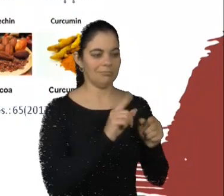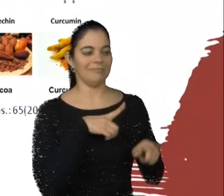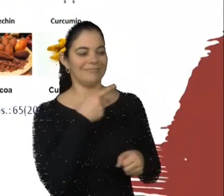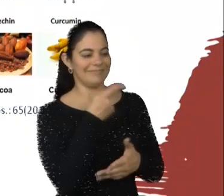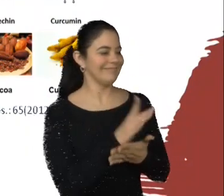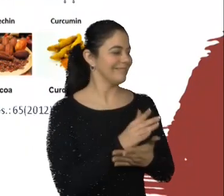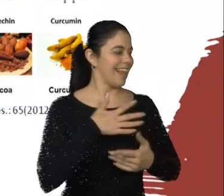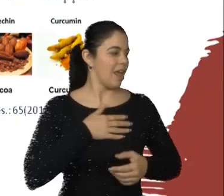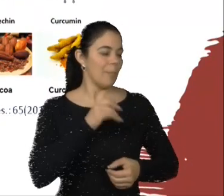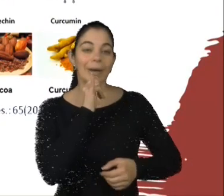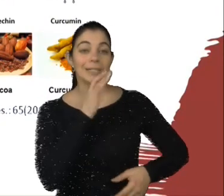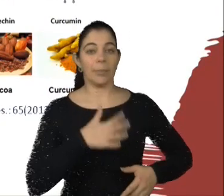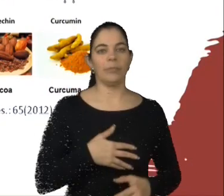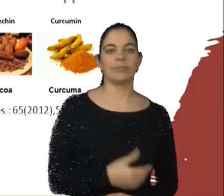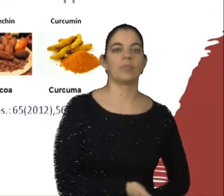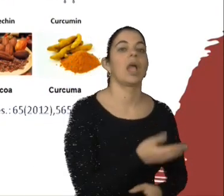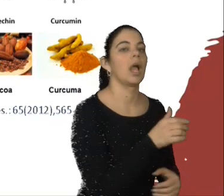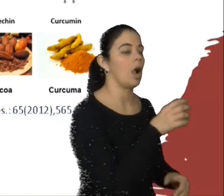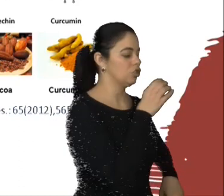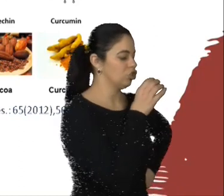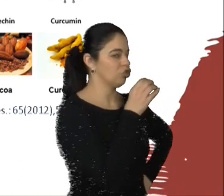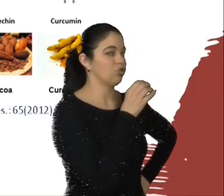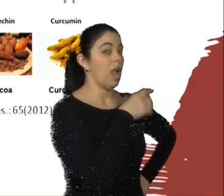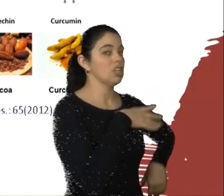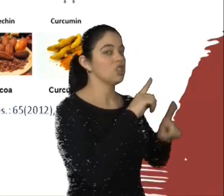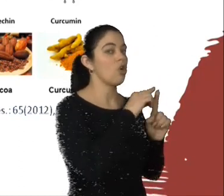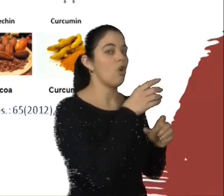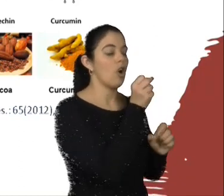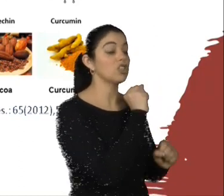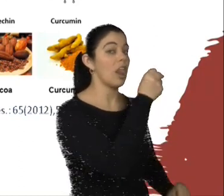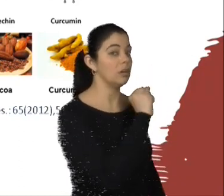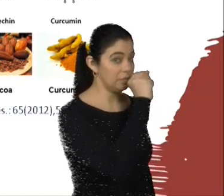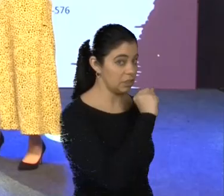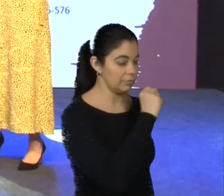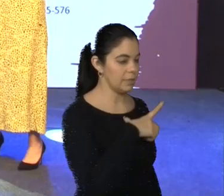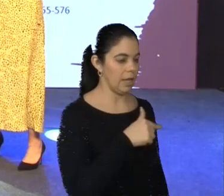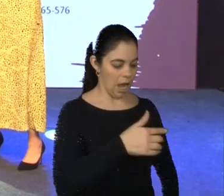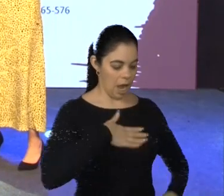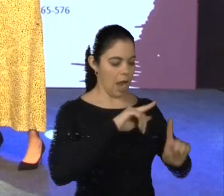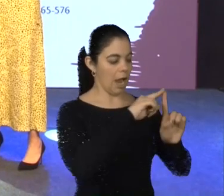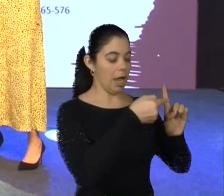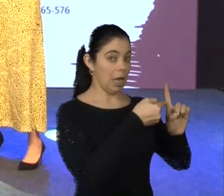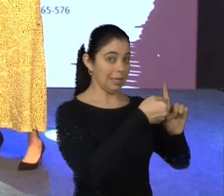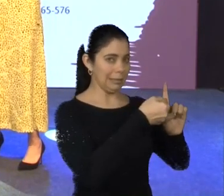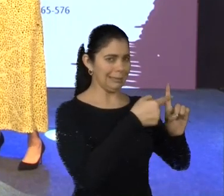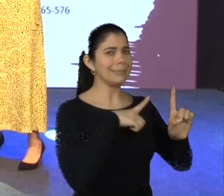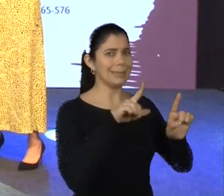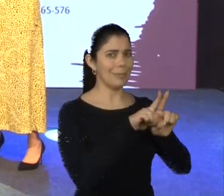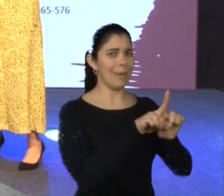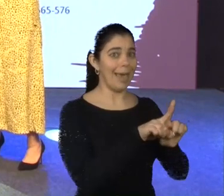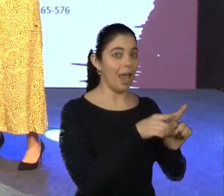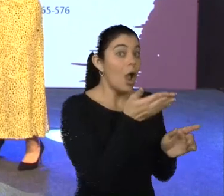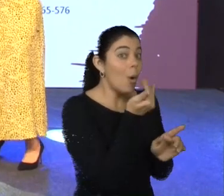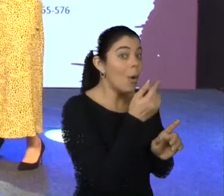só para usar a alimentação como exemplo. De dizer que tudo o que nos acontece, em última análise, atinge os nossos genes.